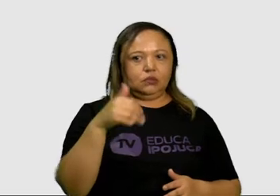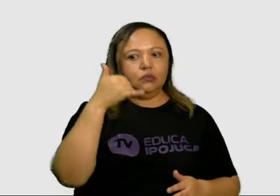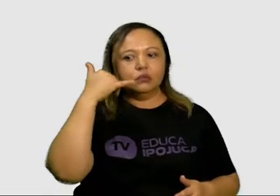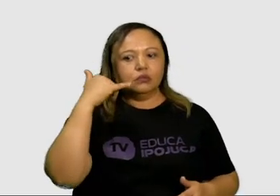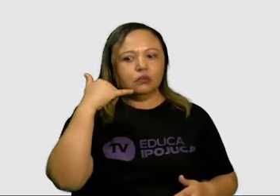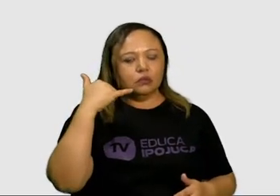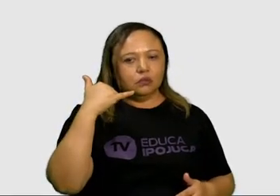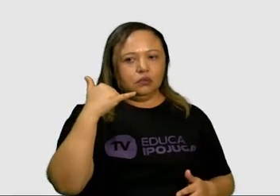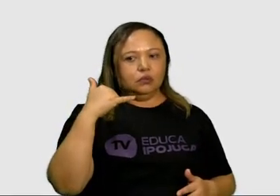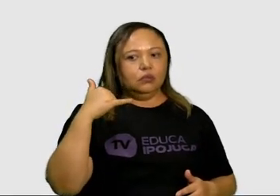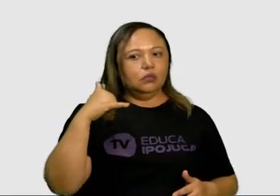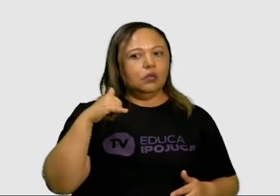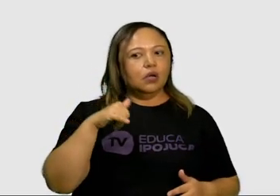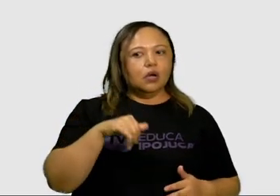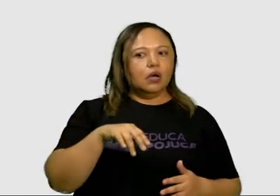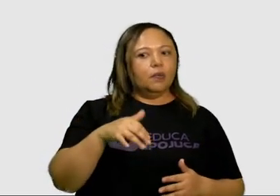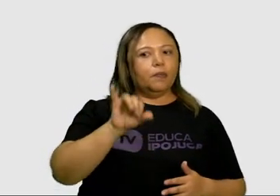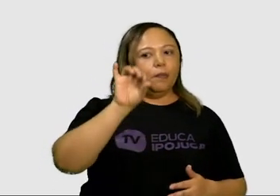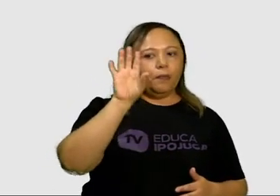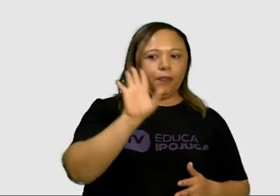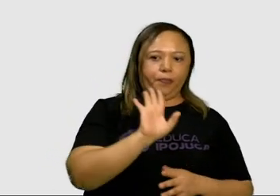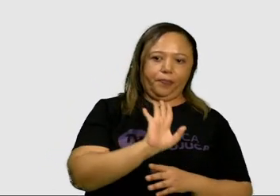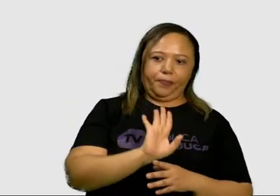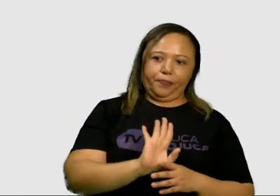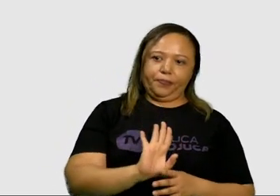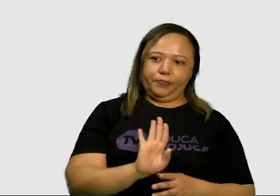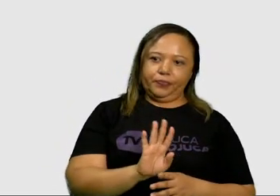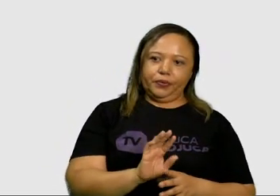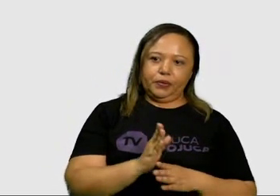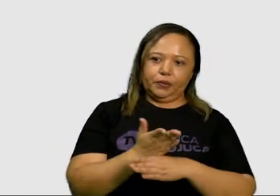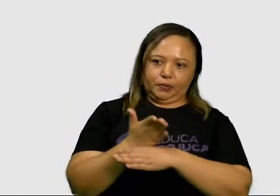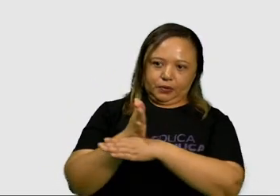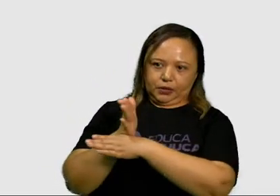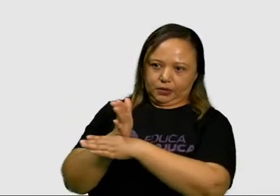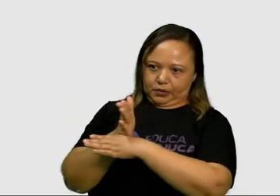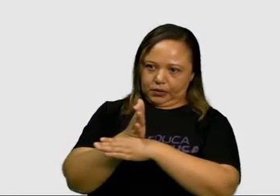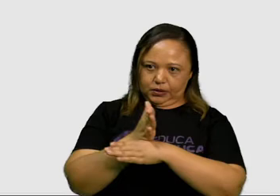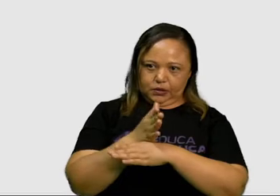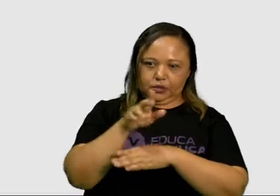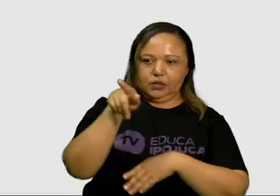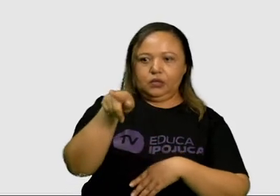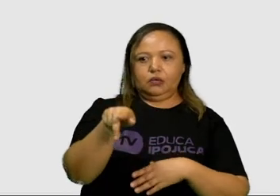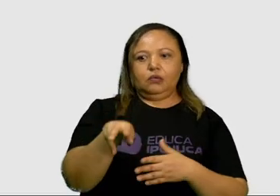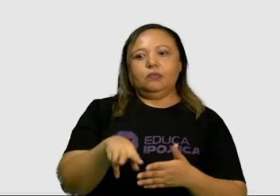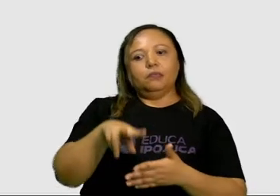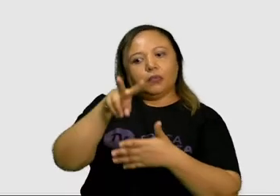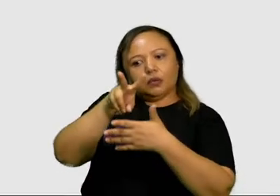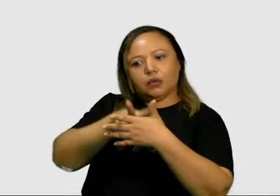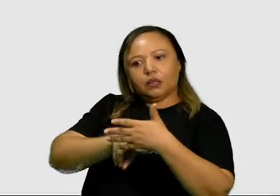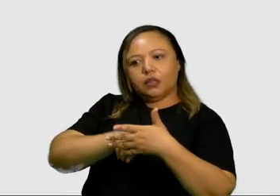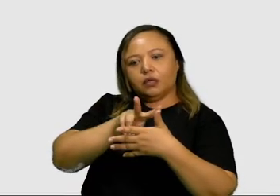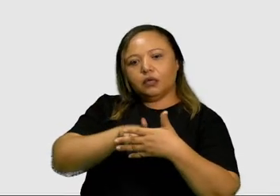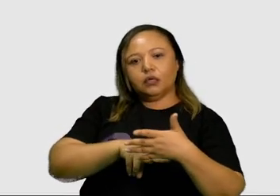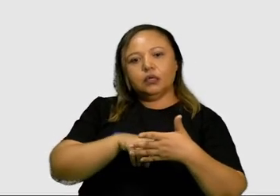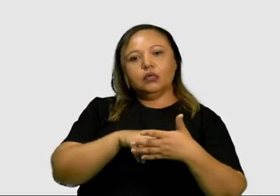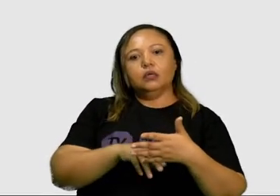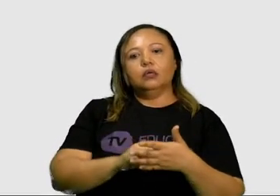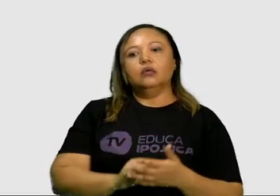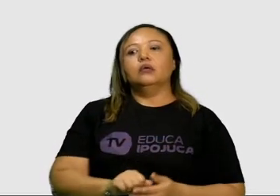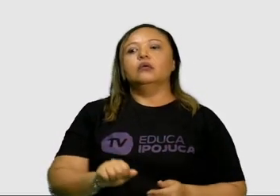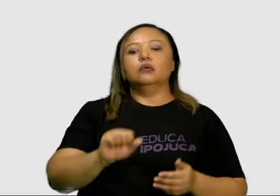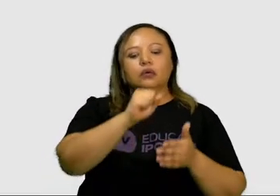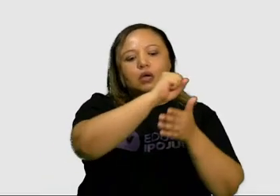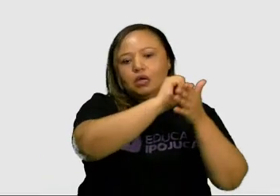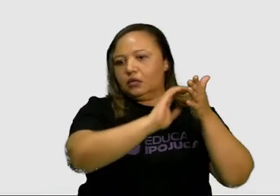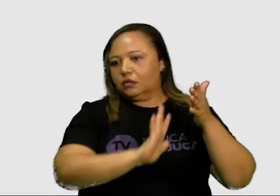vocês peguem o celular de vocês, coloquem a câmera em direção a esse QR Code, para fazer a leitura dele, ele vai direcionar vocês para a